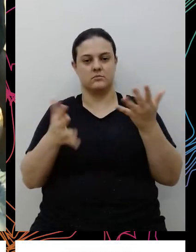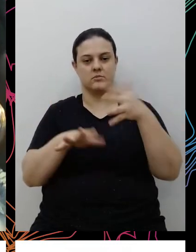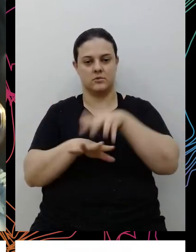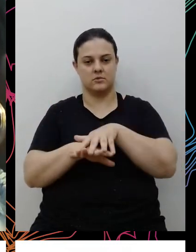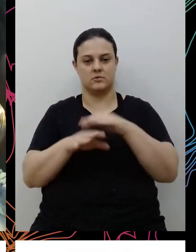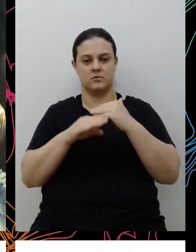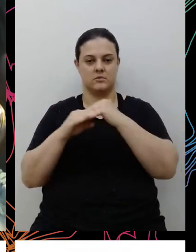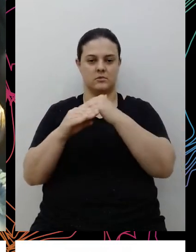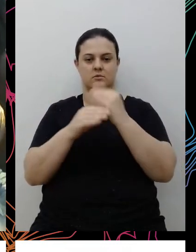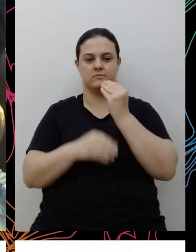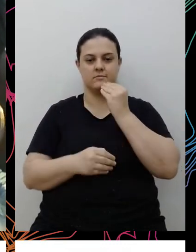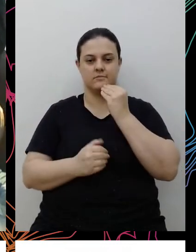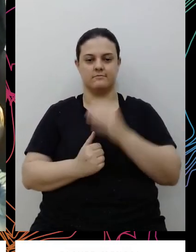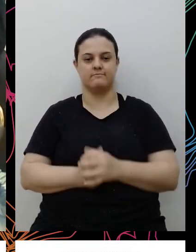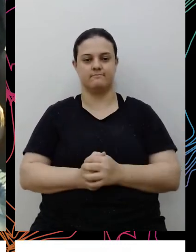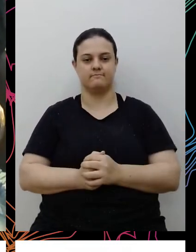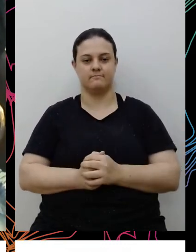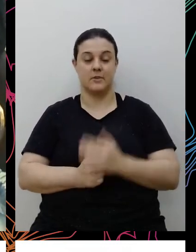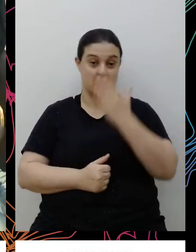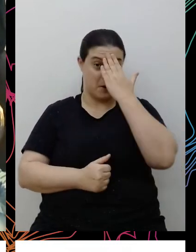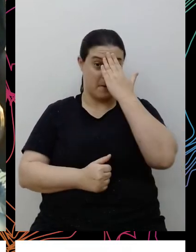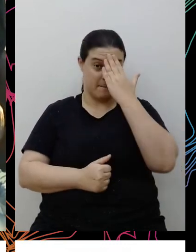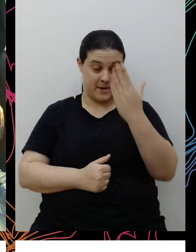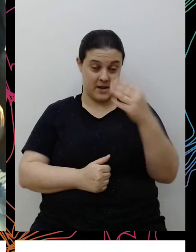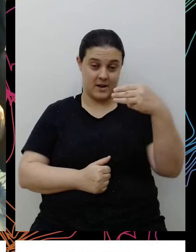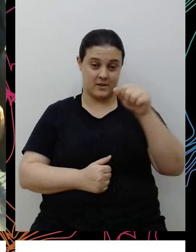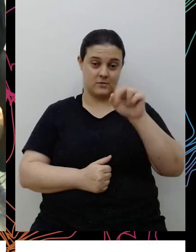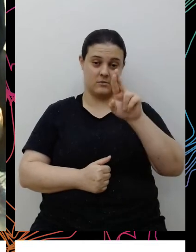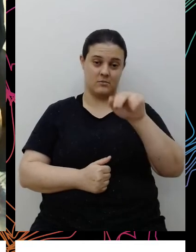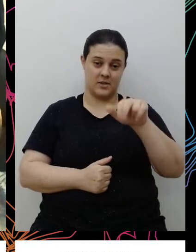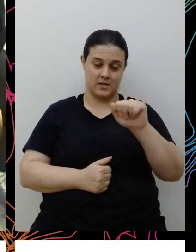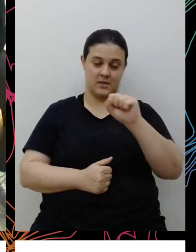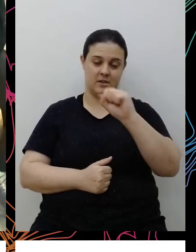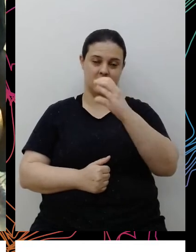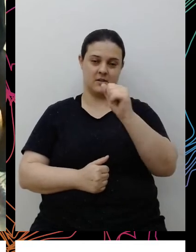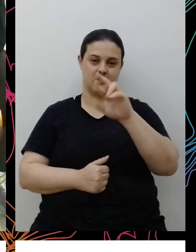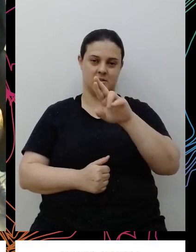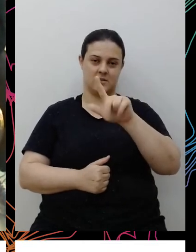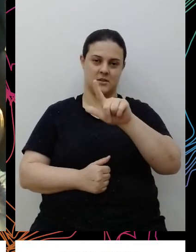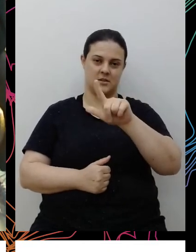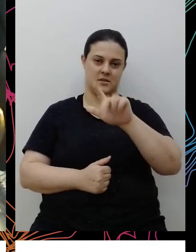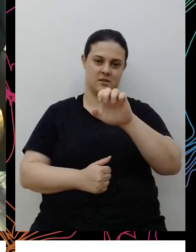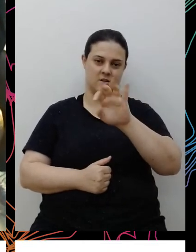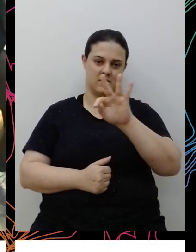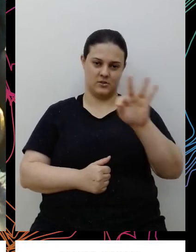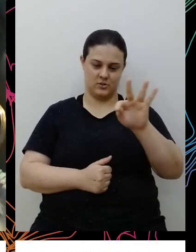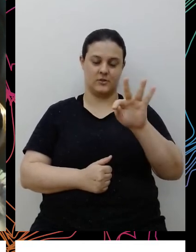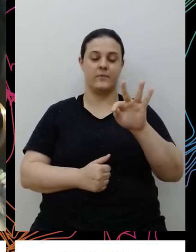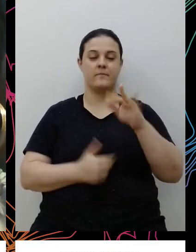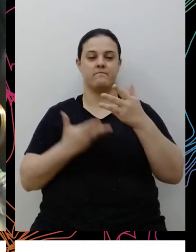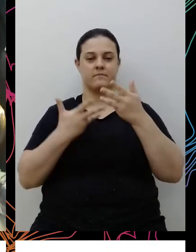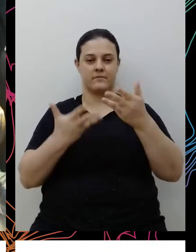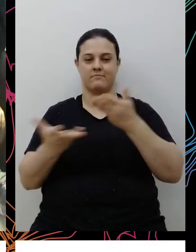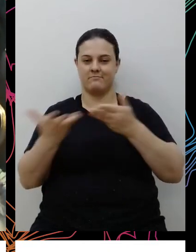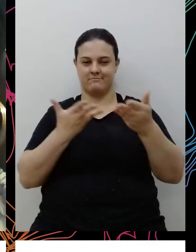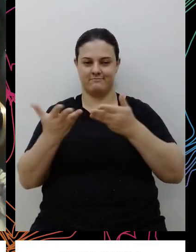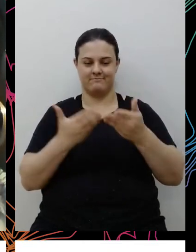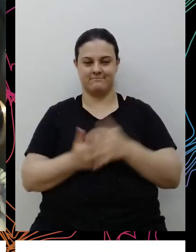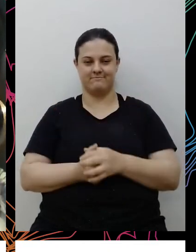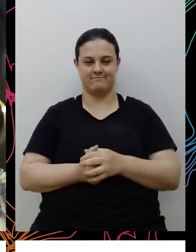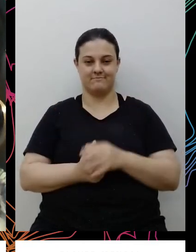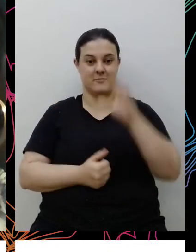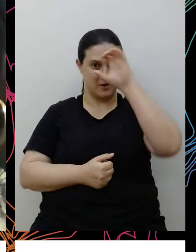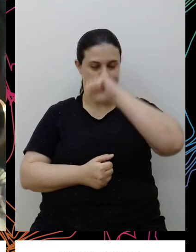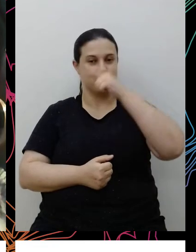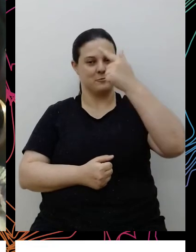equidade de oportunidades. Obrigado Marina e Scarlett mais uma vez aí pelo convite e pela troca. Aprendo